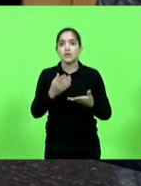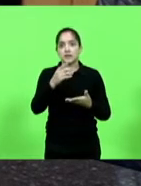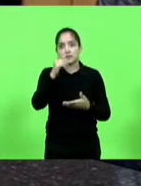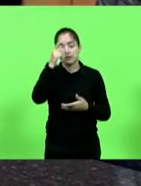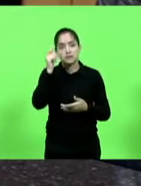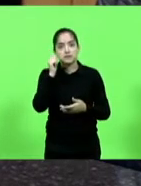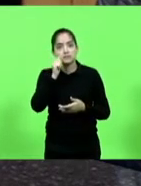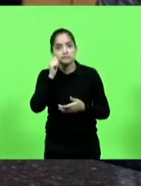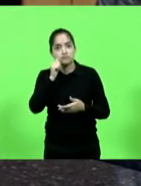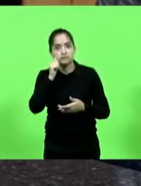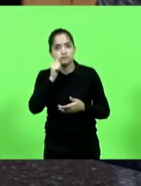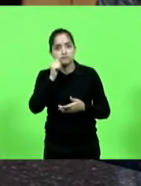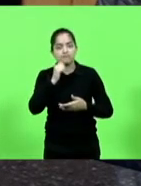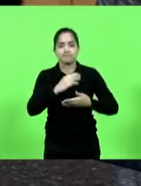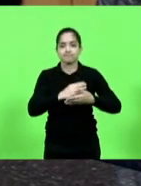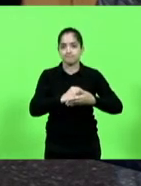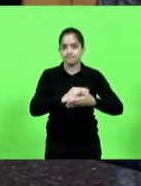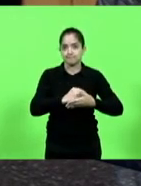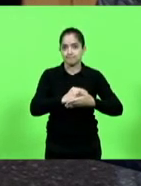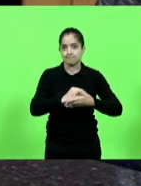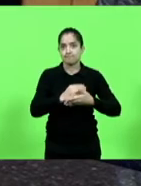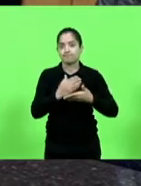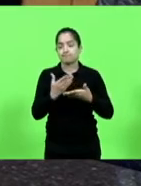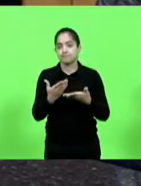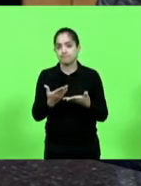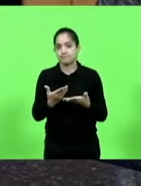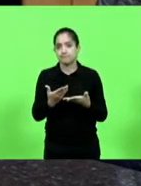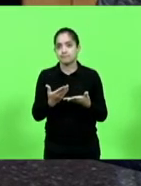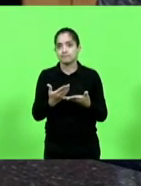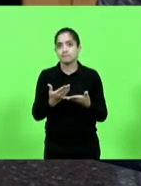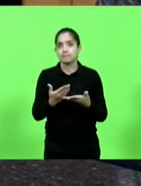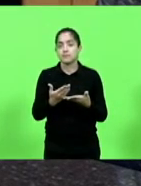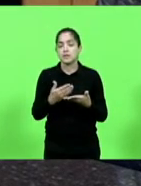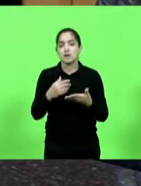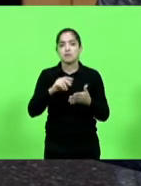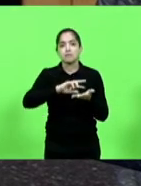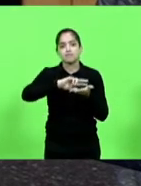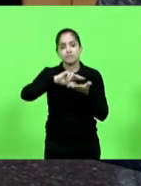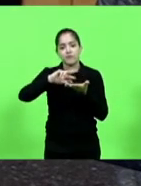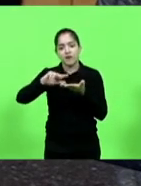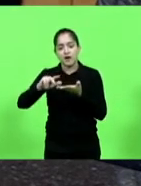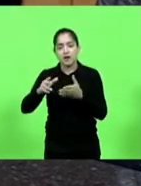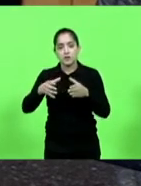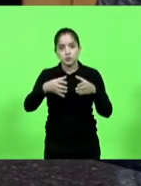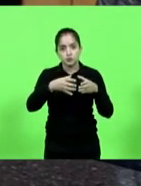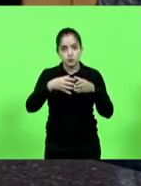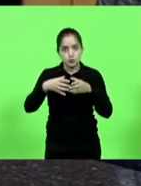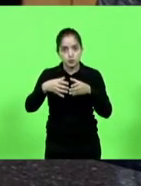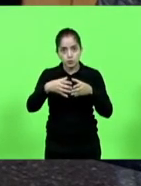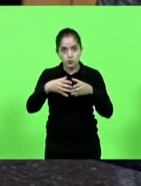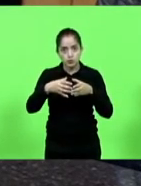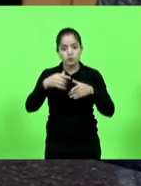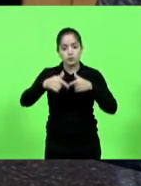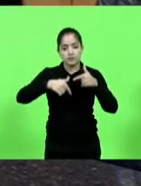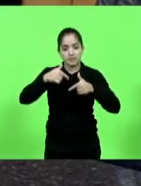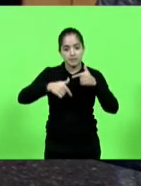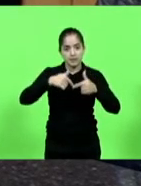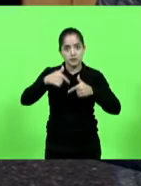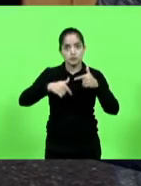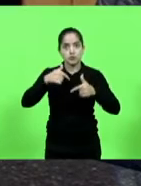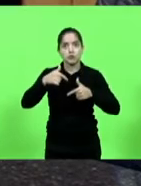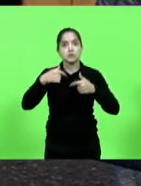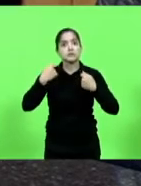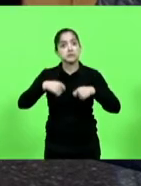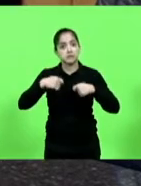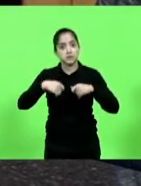essa aprovação nas comissões uma série de grupos e trabalhadores que precisariam estar incluídos